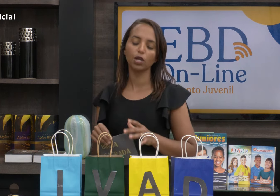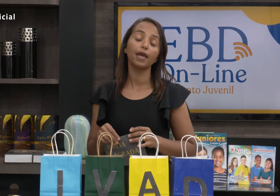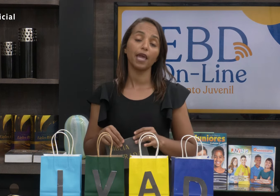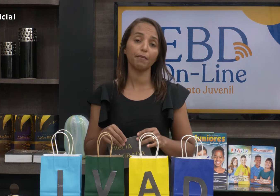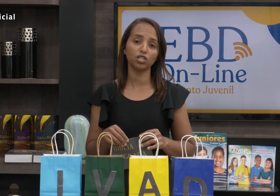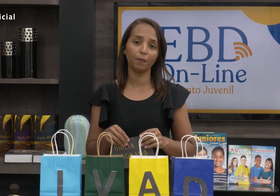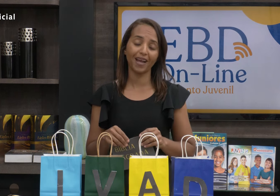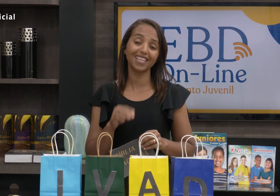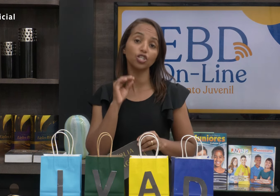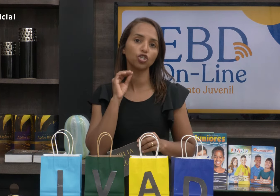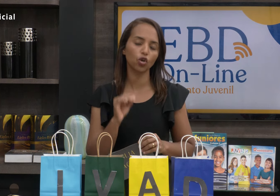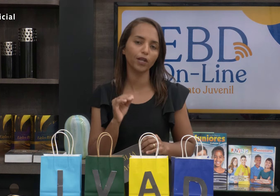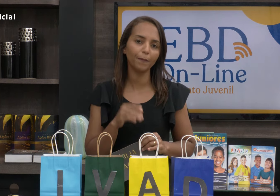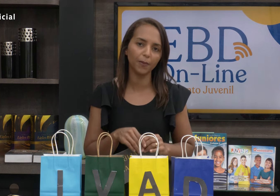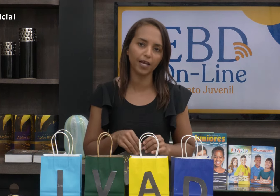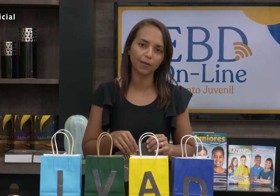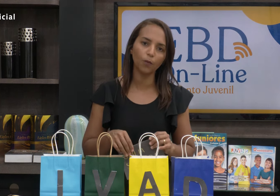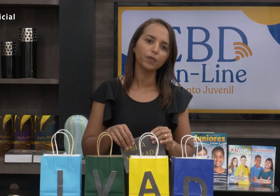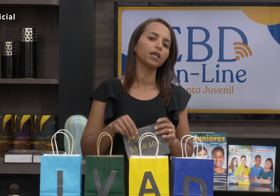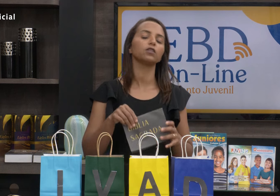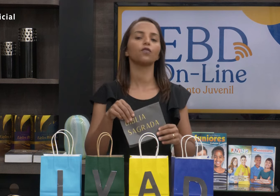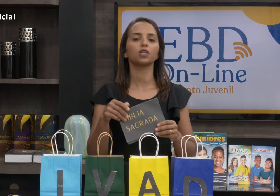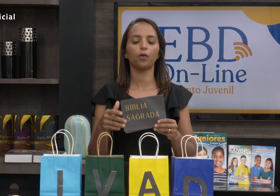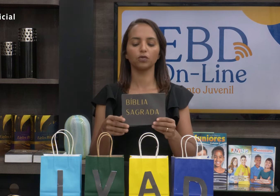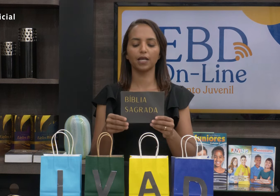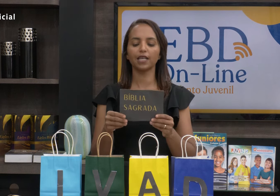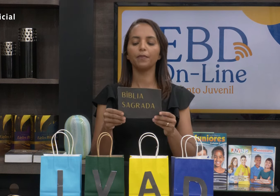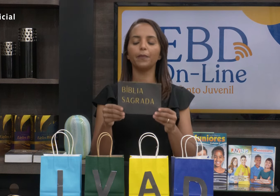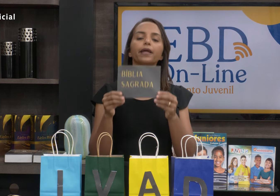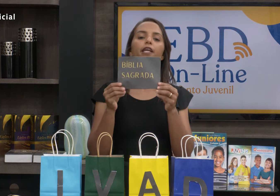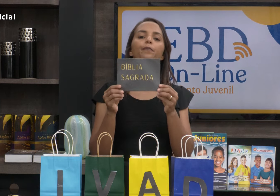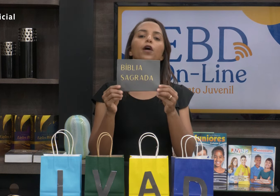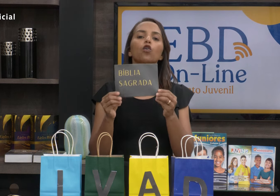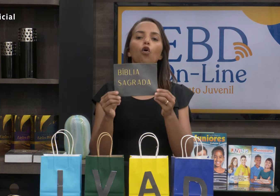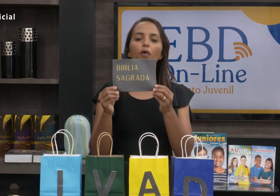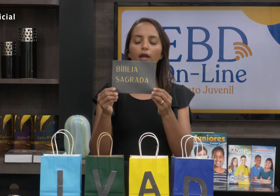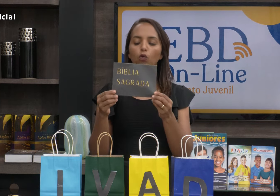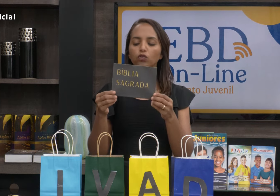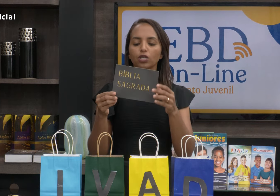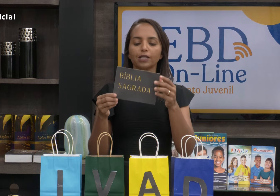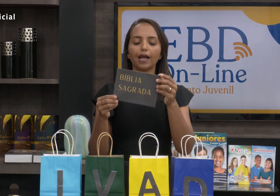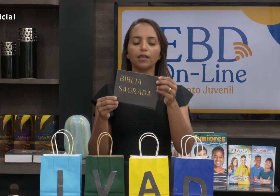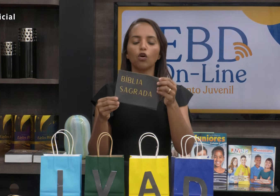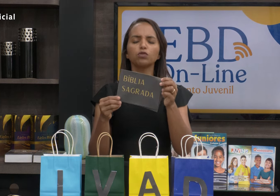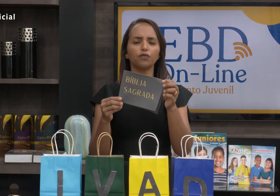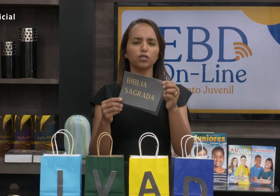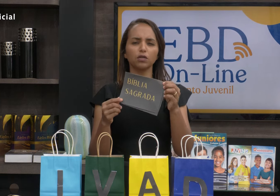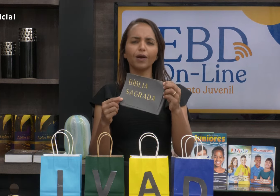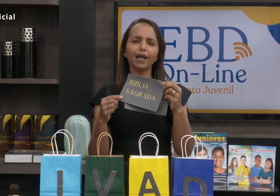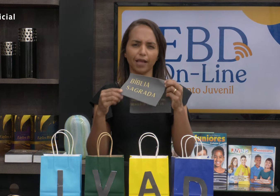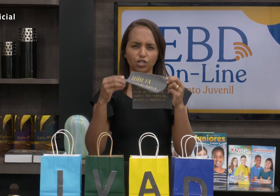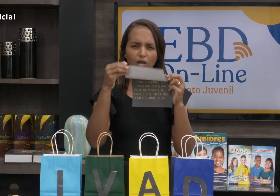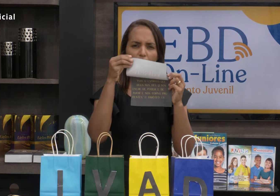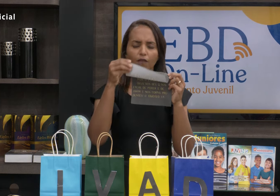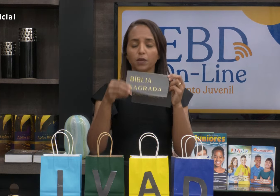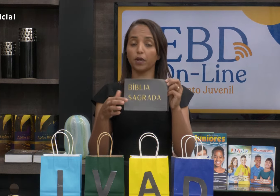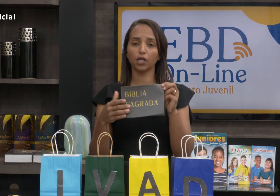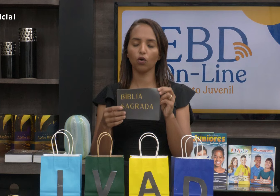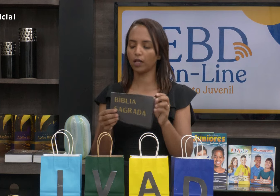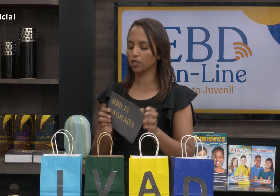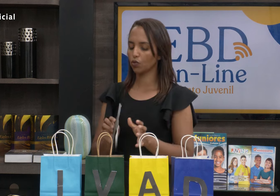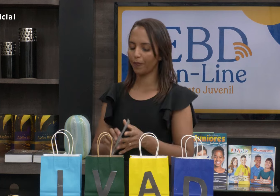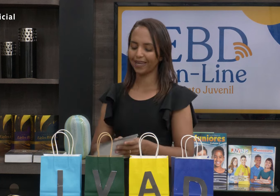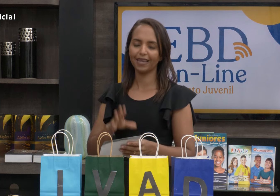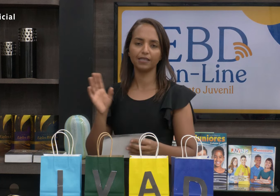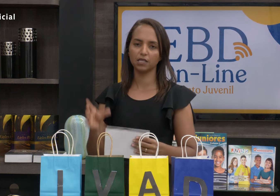que eu vou dar hoje é mais na parte da história bíblica, tá bom? Então, você pode usar essa bíblia aqui como recurso, já está aqui, como se fosse um cartaz, né? Você